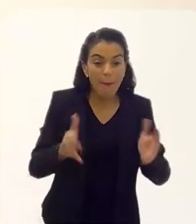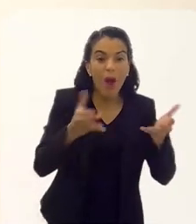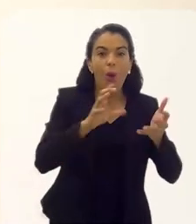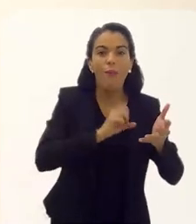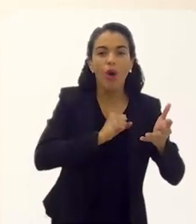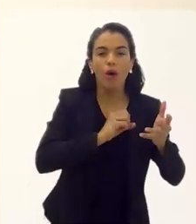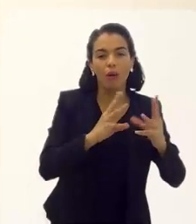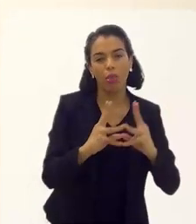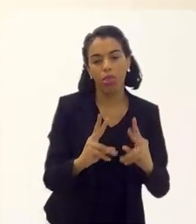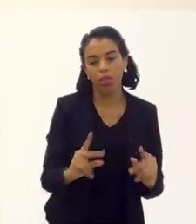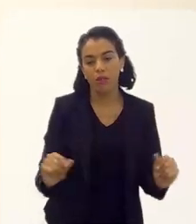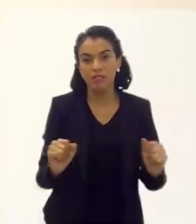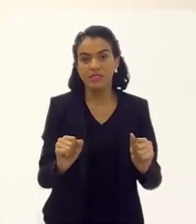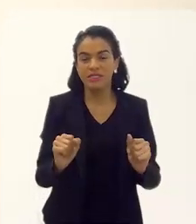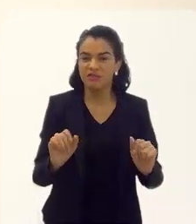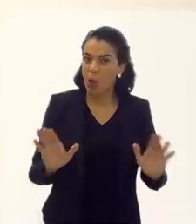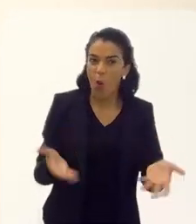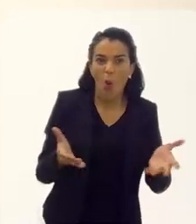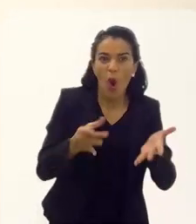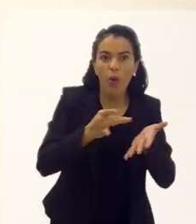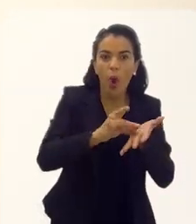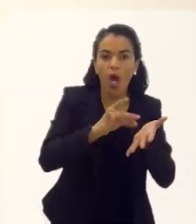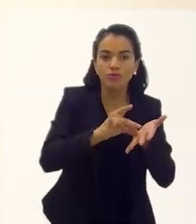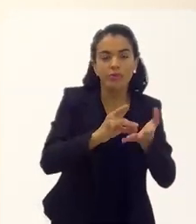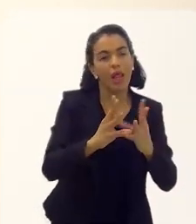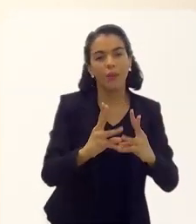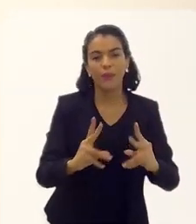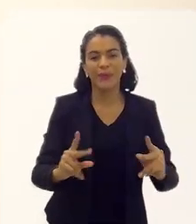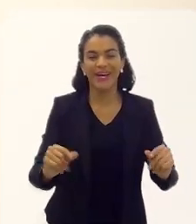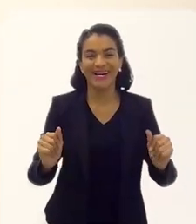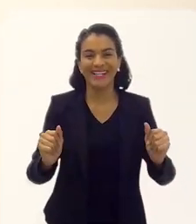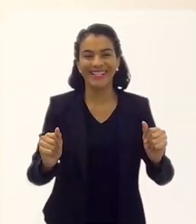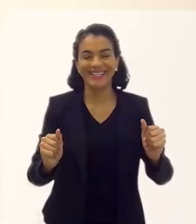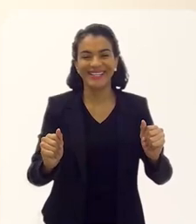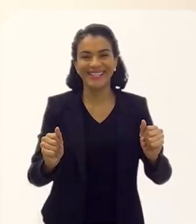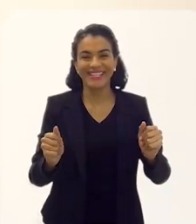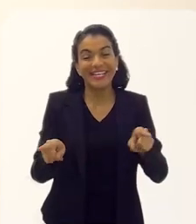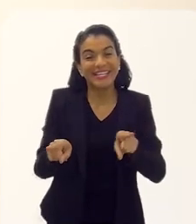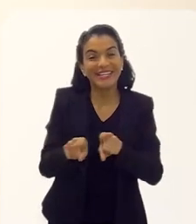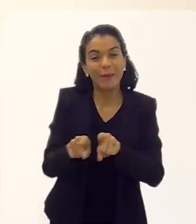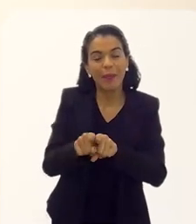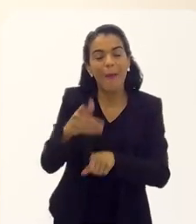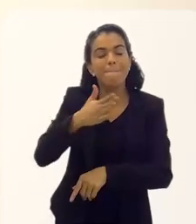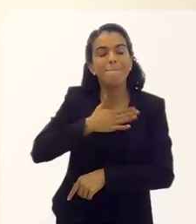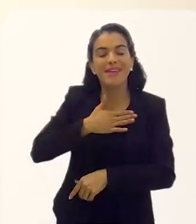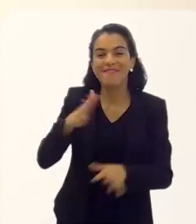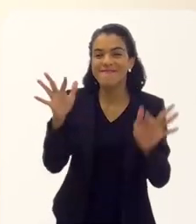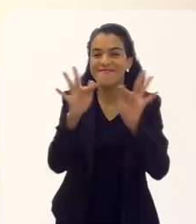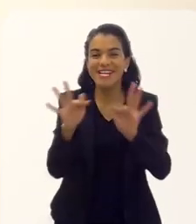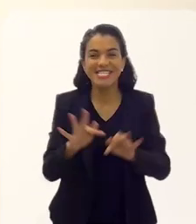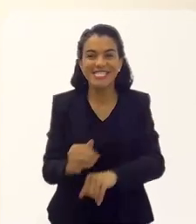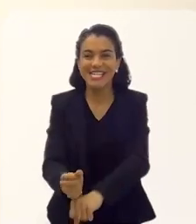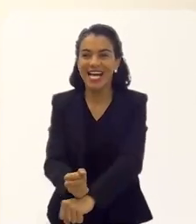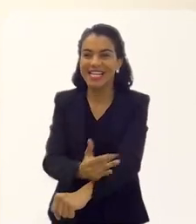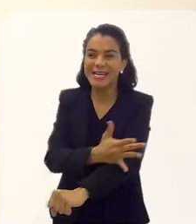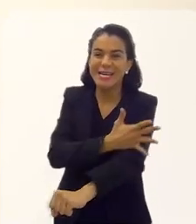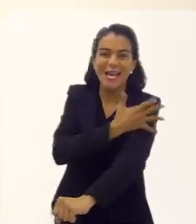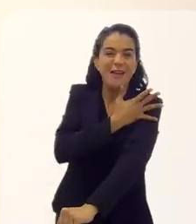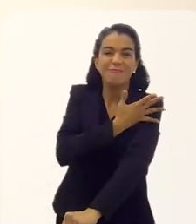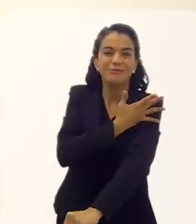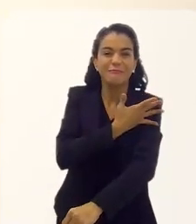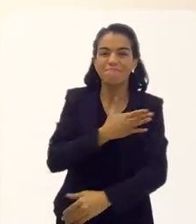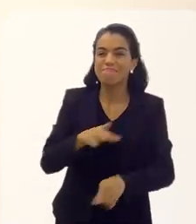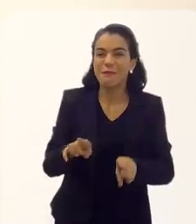alimenta o amor, ele morre. Se você não alimenta o ódio, ele morre. E dizer da minha felicidade, da minha